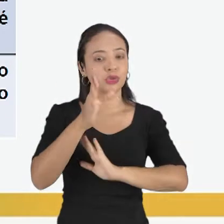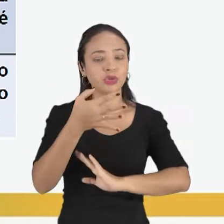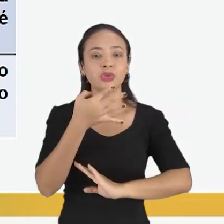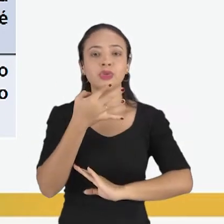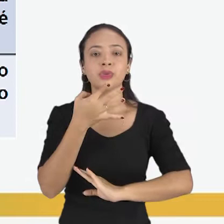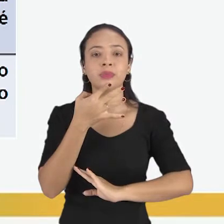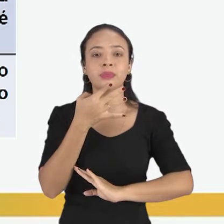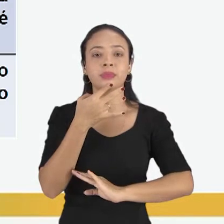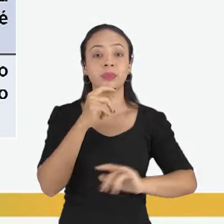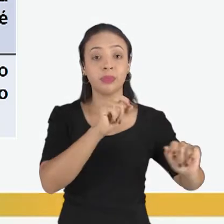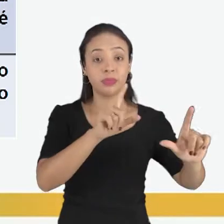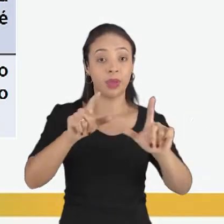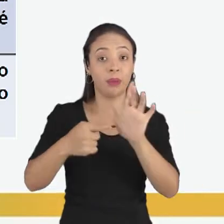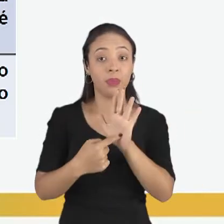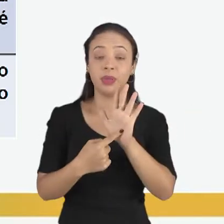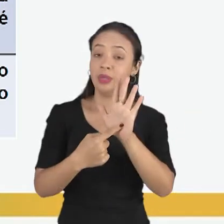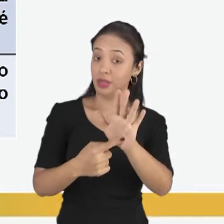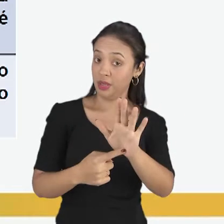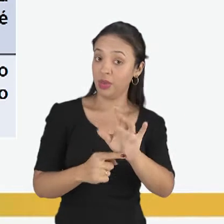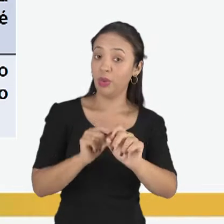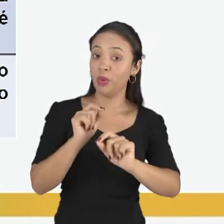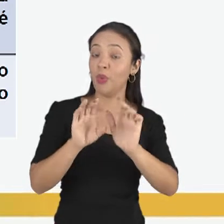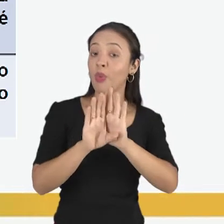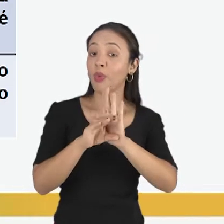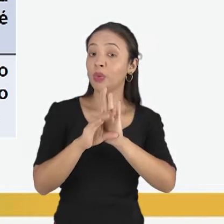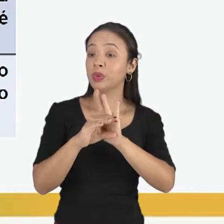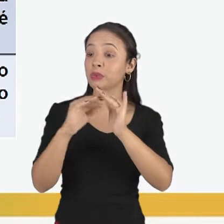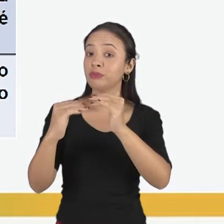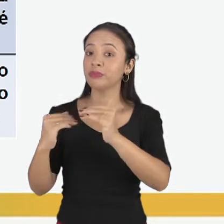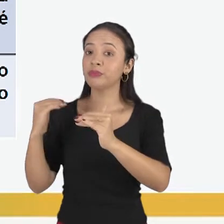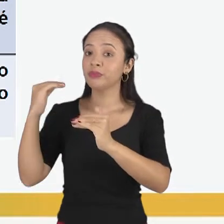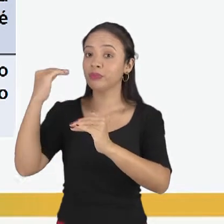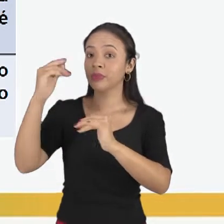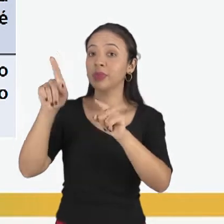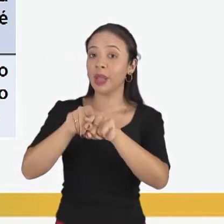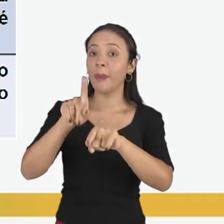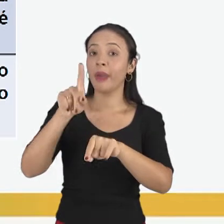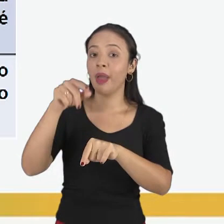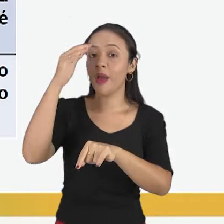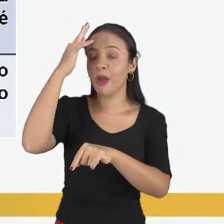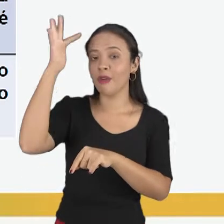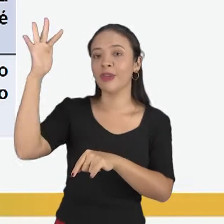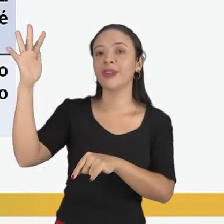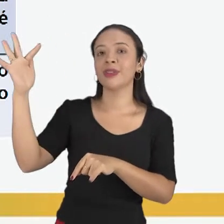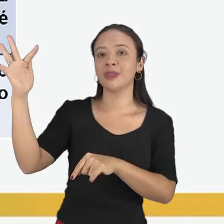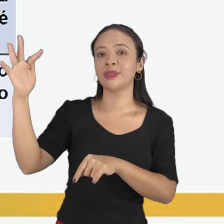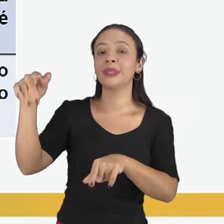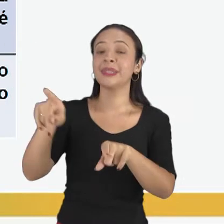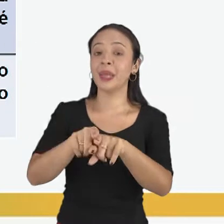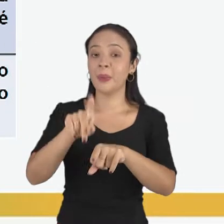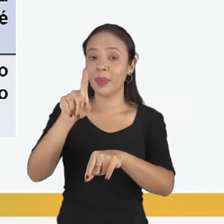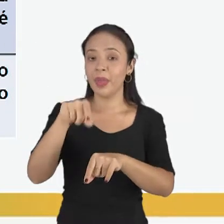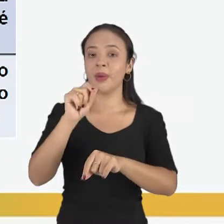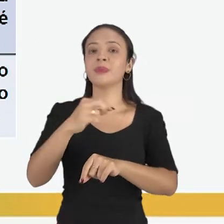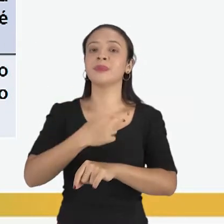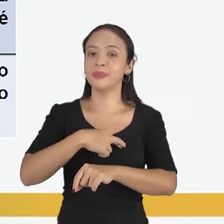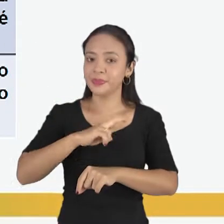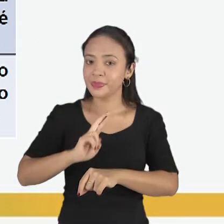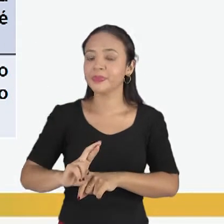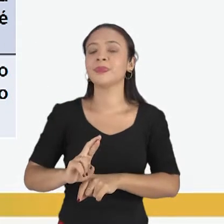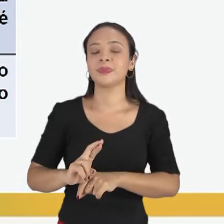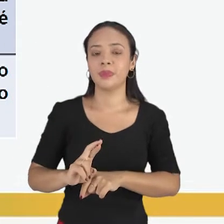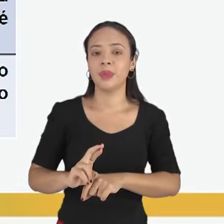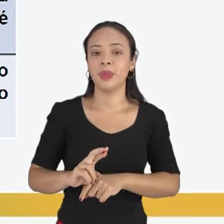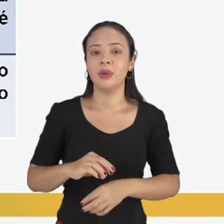recorde que o conceito de transcendente, ele também é filosófico, também é religioso.